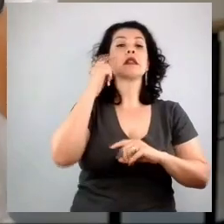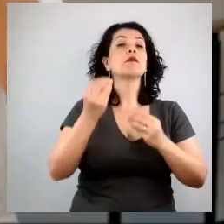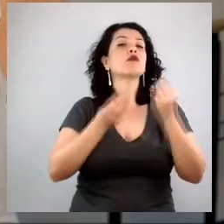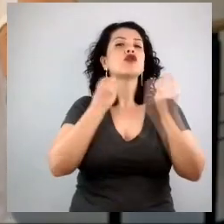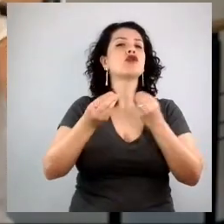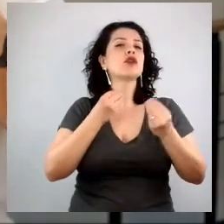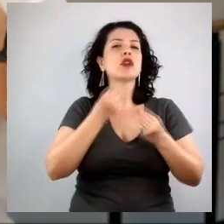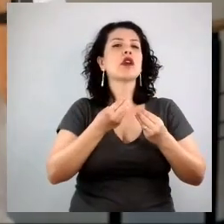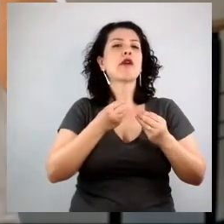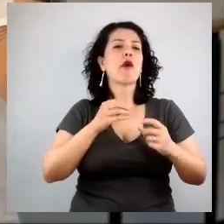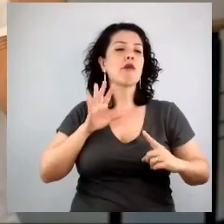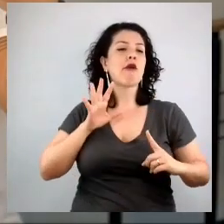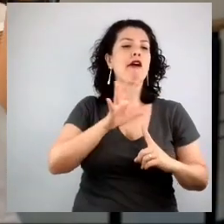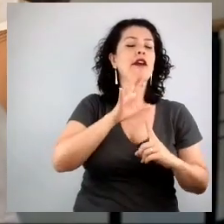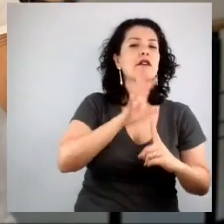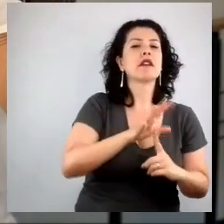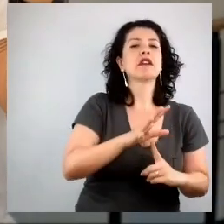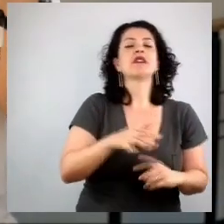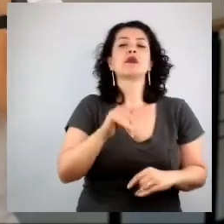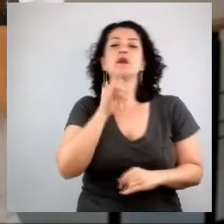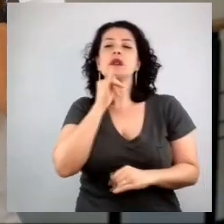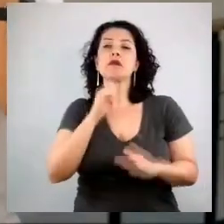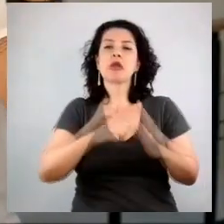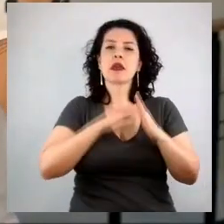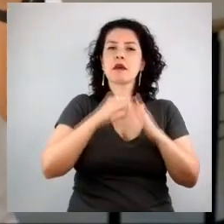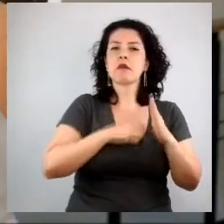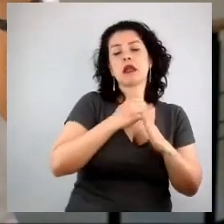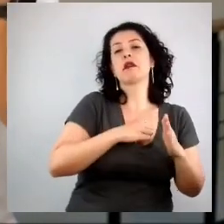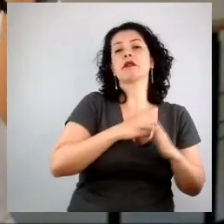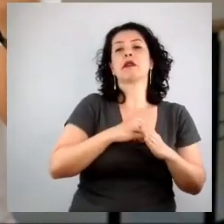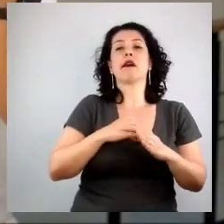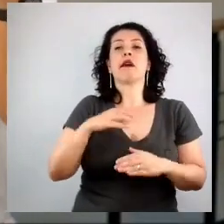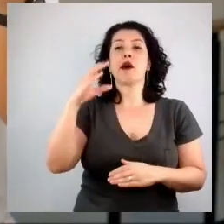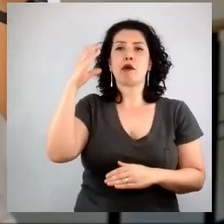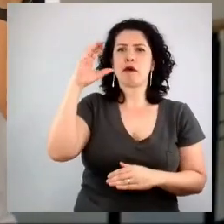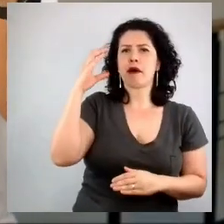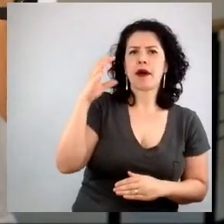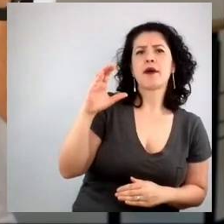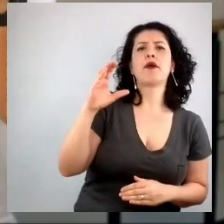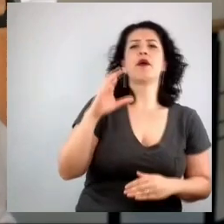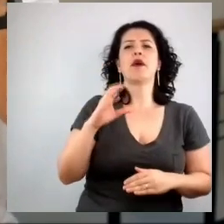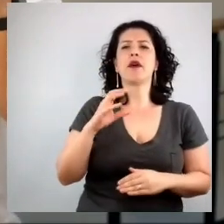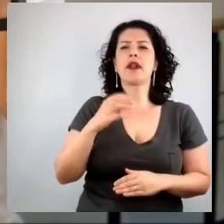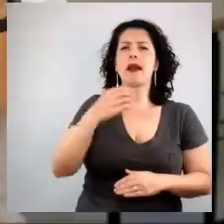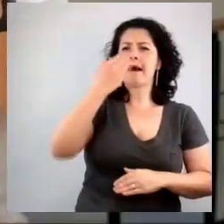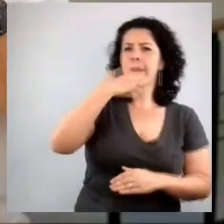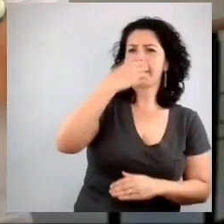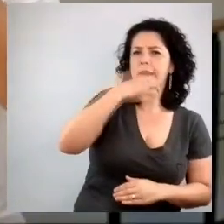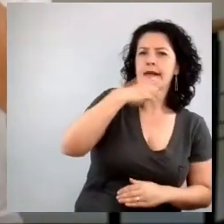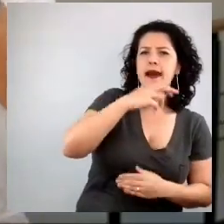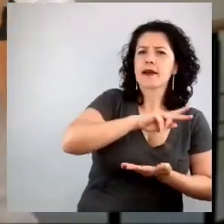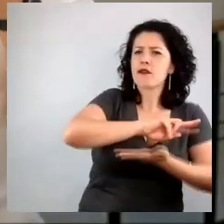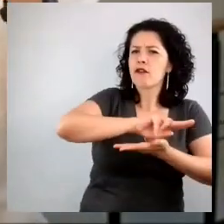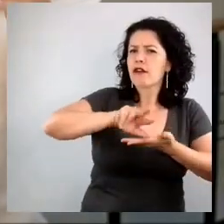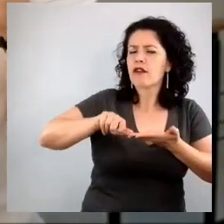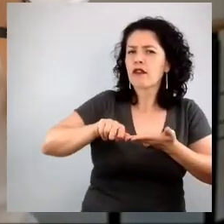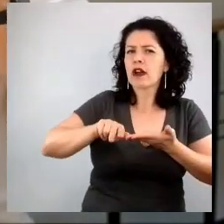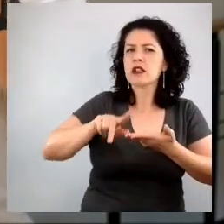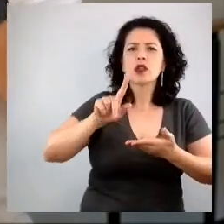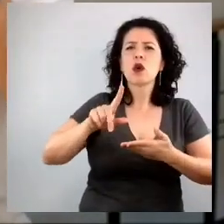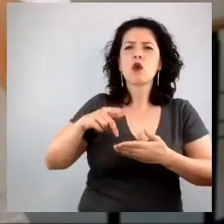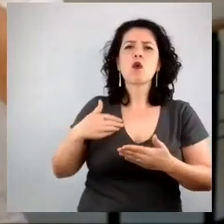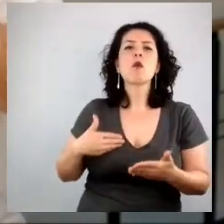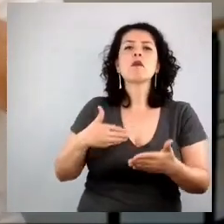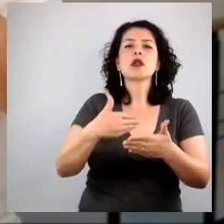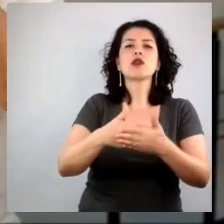-Cola, como a Nike, como a Apple e por aí vai, nenhuma delas se construiu só pulando na conversa